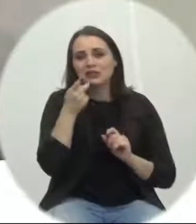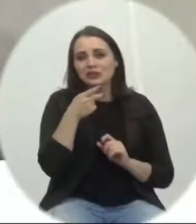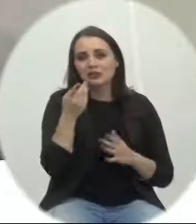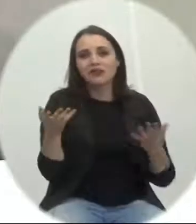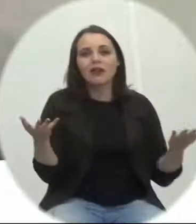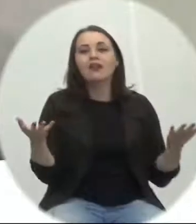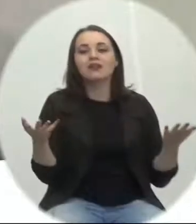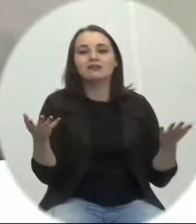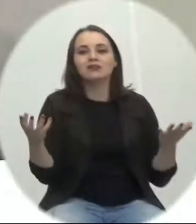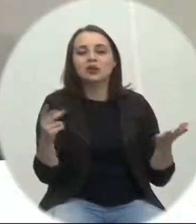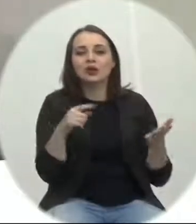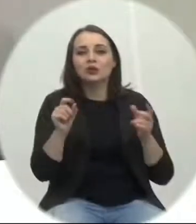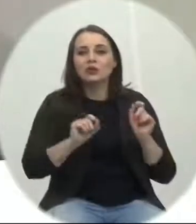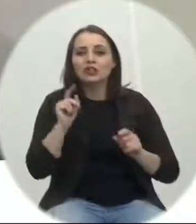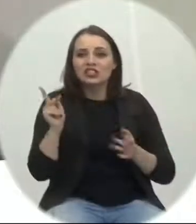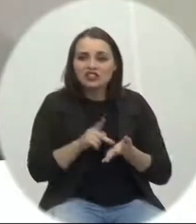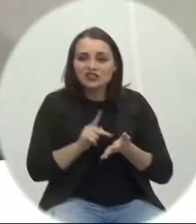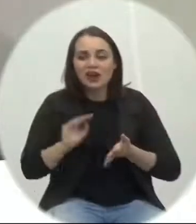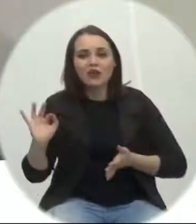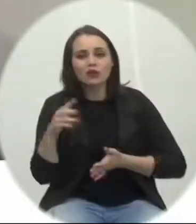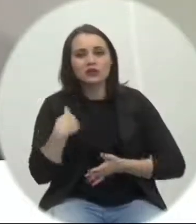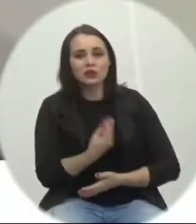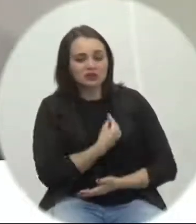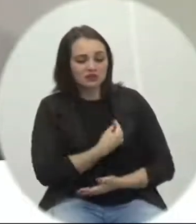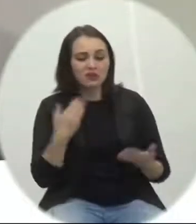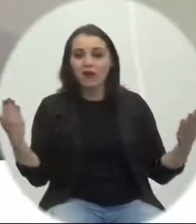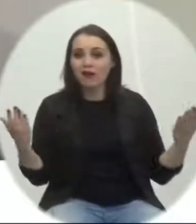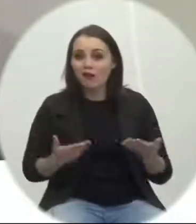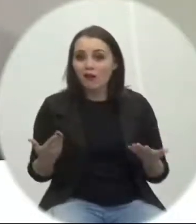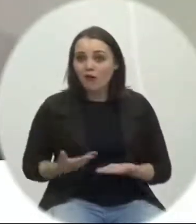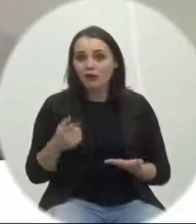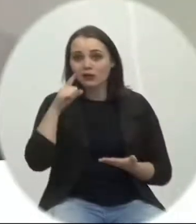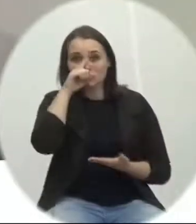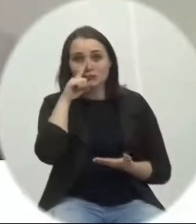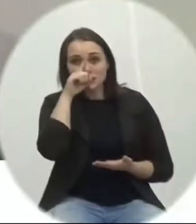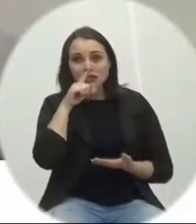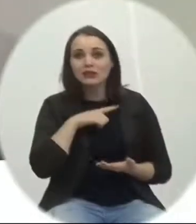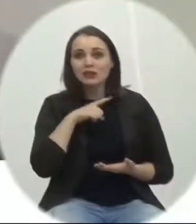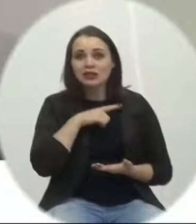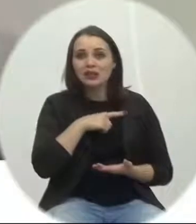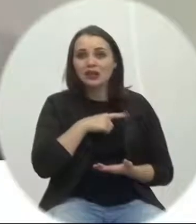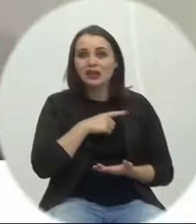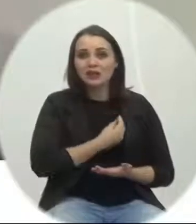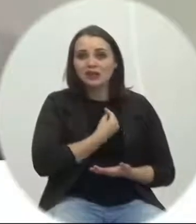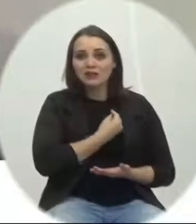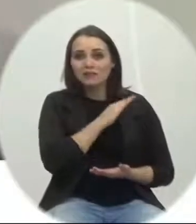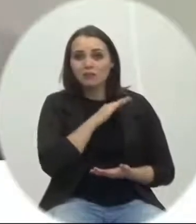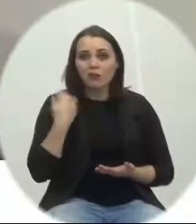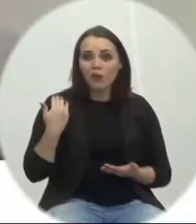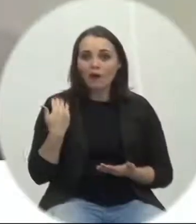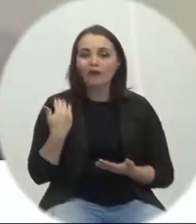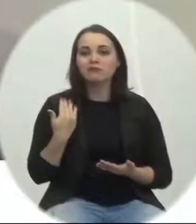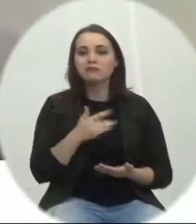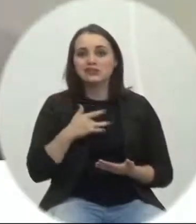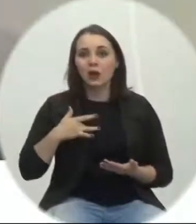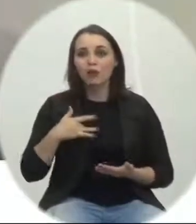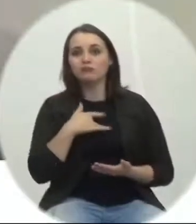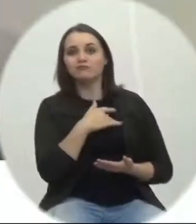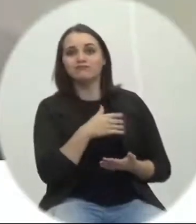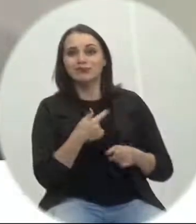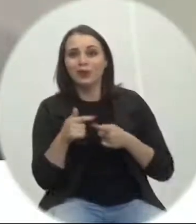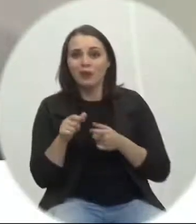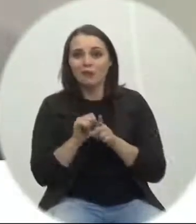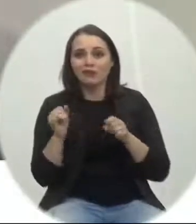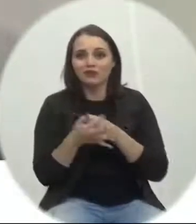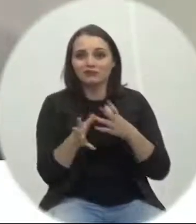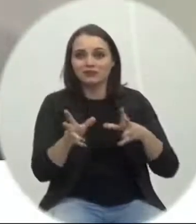atual situação e o perigo que eles correm de botar em risco a sua vida. Então,